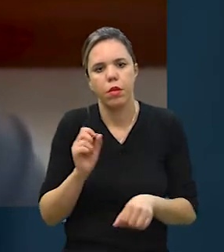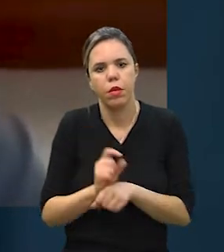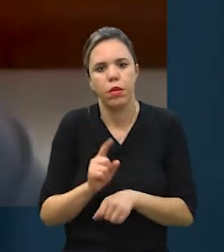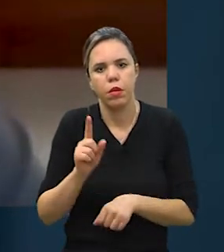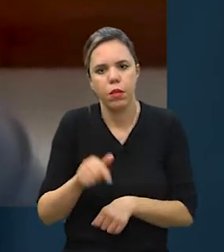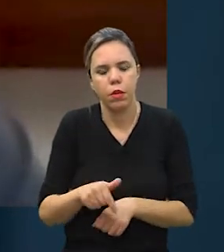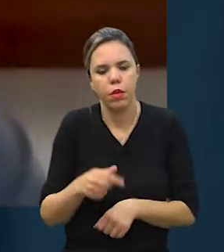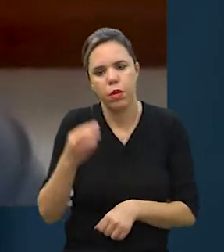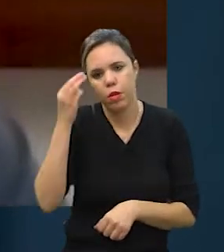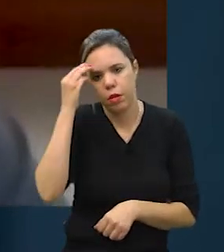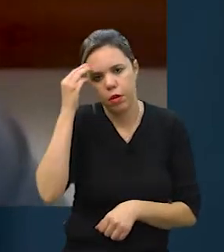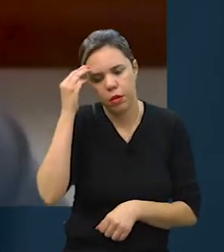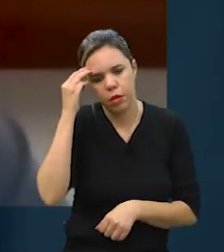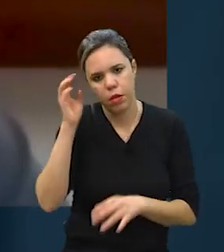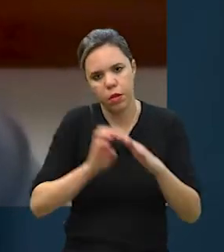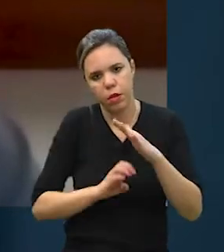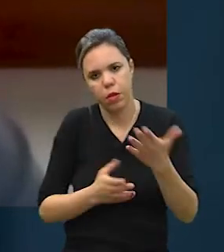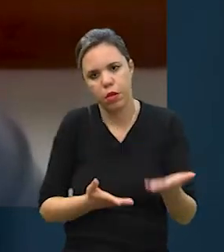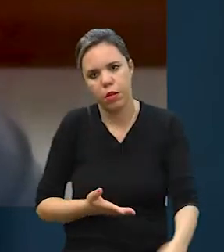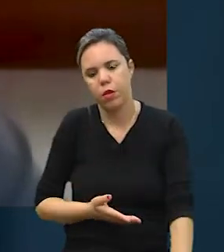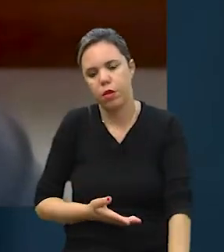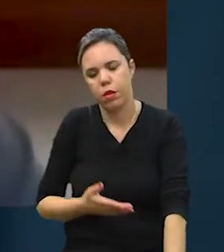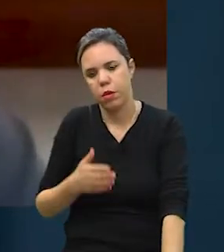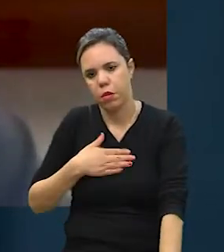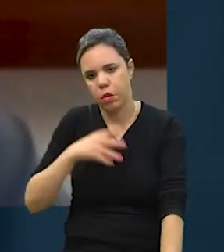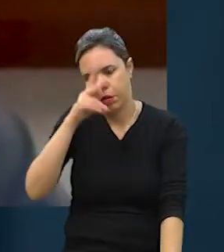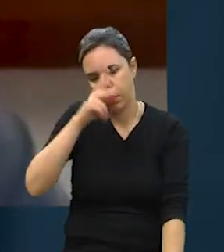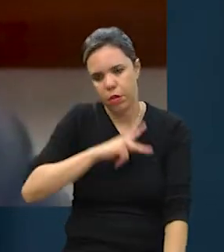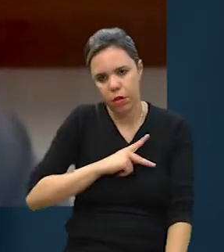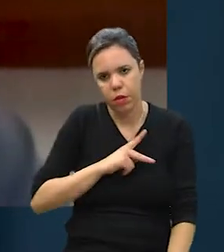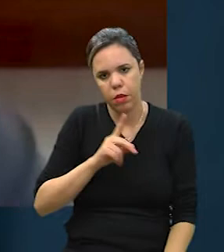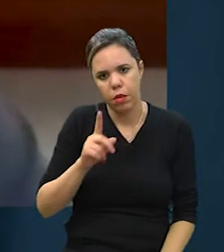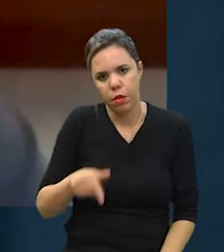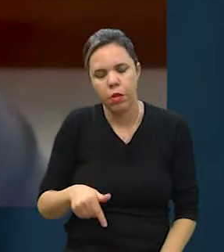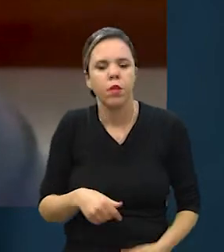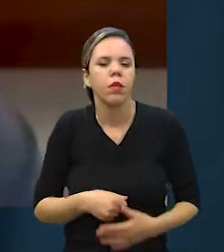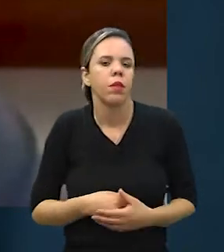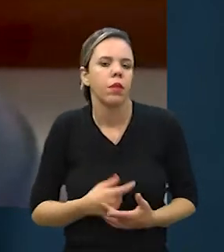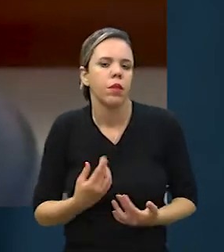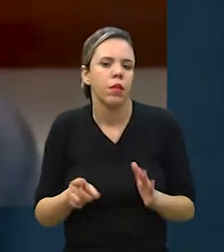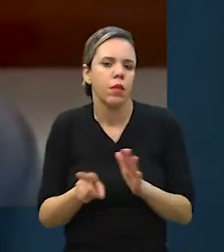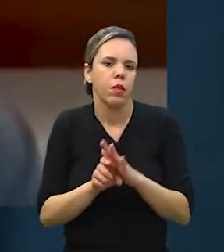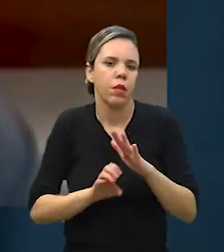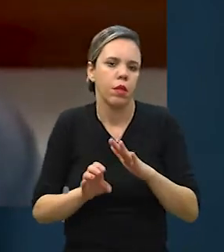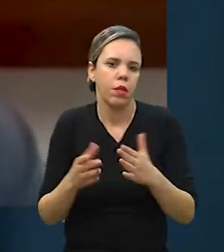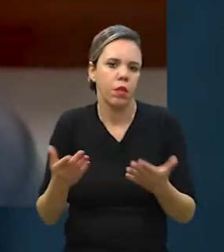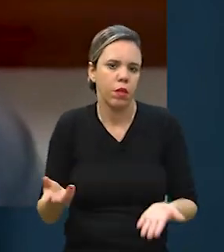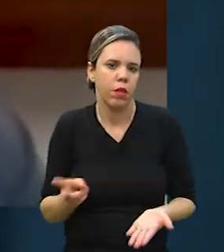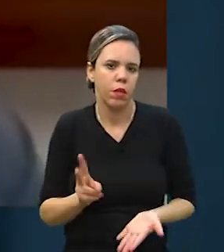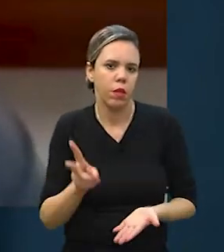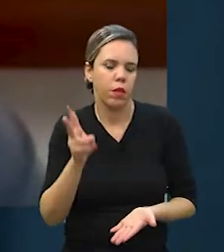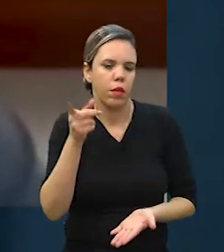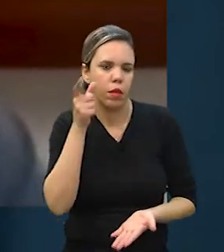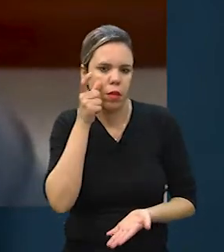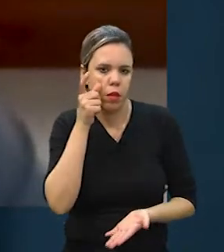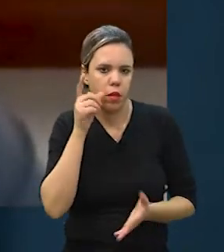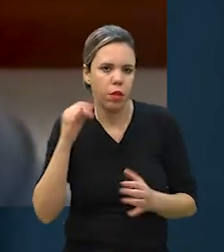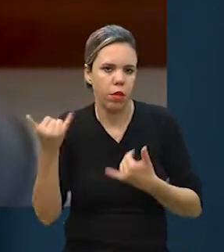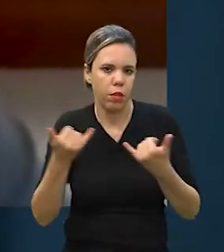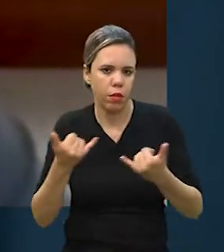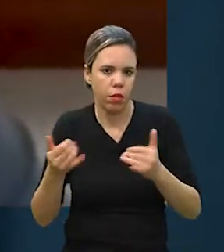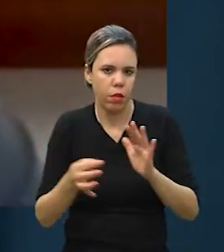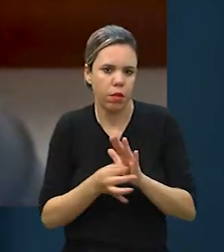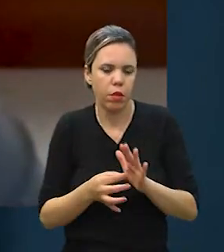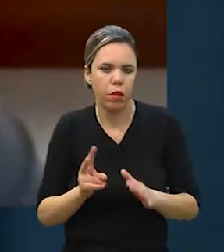É uma mentalidade da empresa, uma mentalidade minha também, como empresário, é sempre ouvir